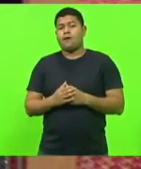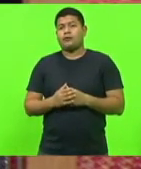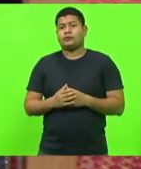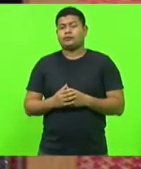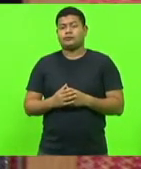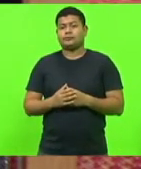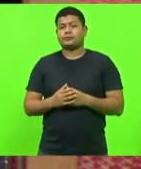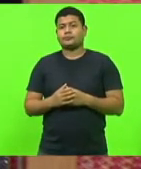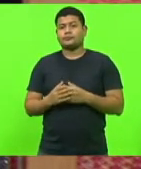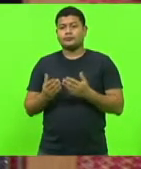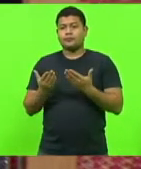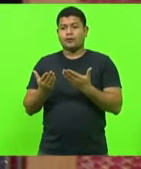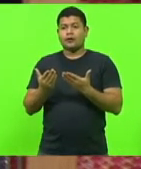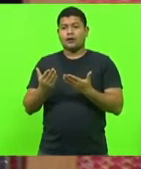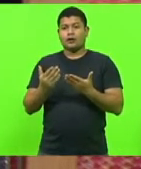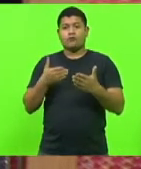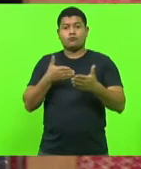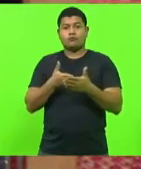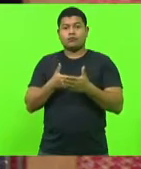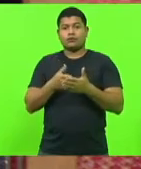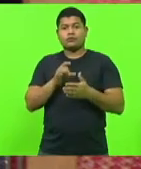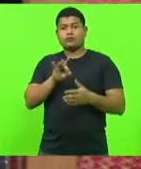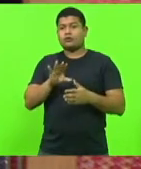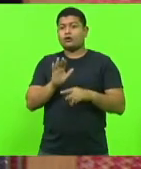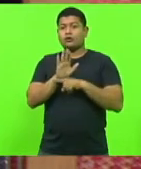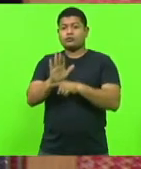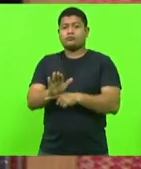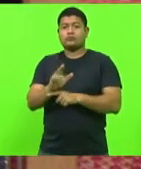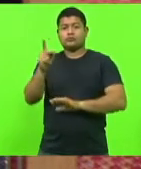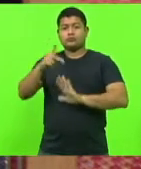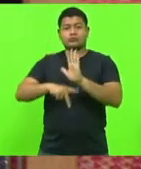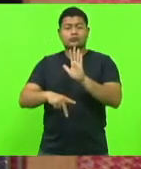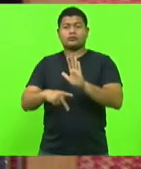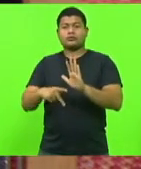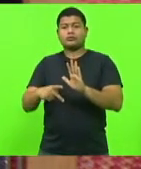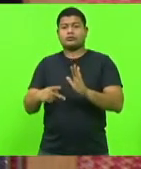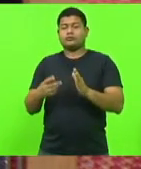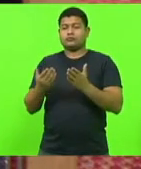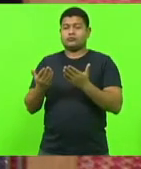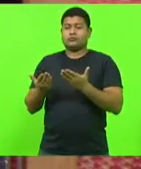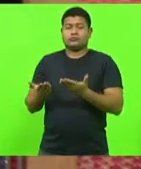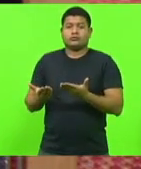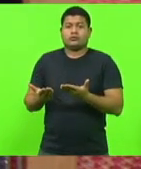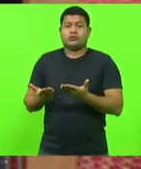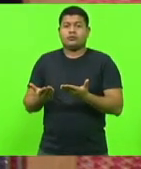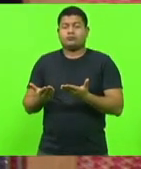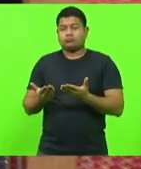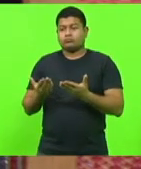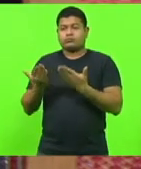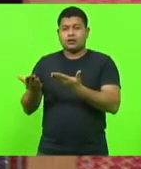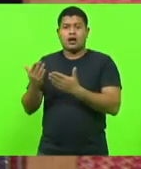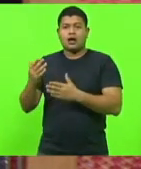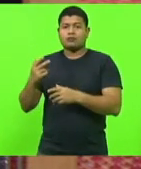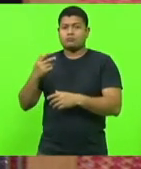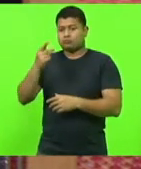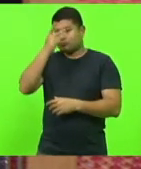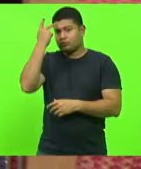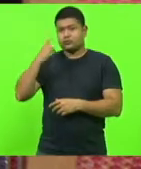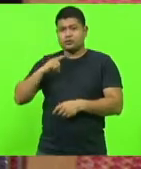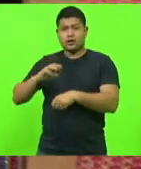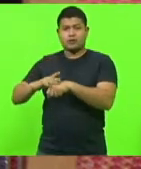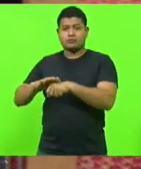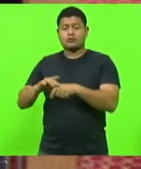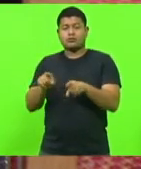projeto melhor tanto para o paciente quanto para as instituições que fazem esse atendimento. então é de